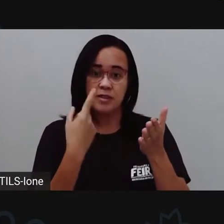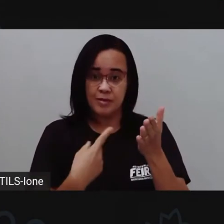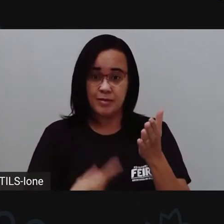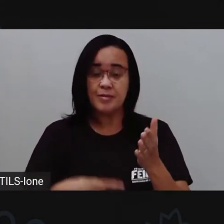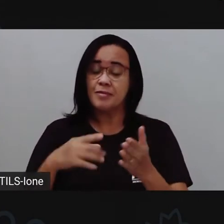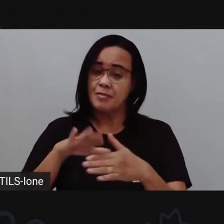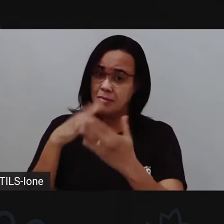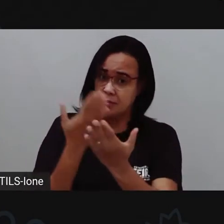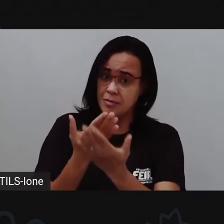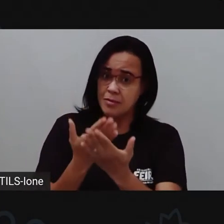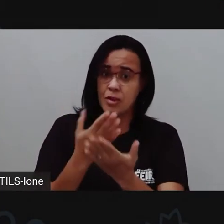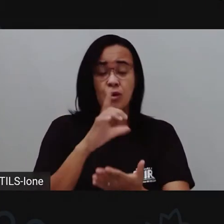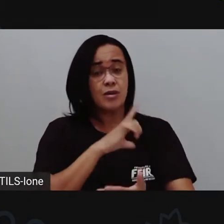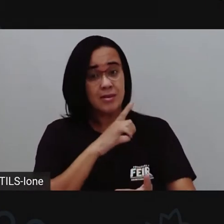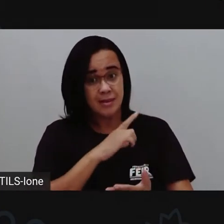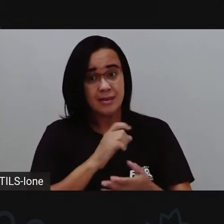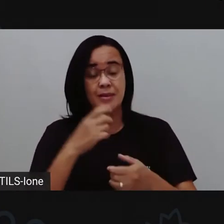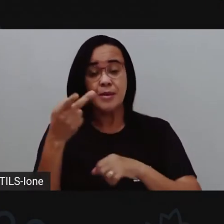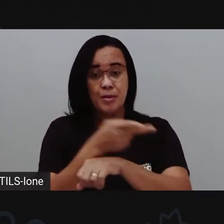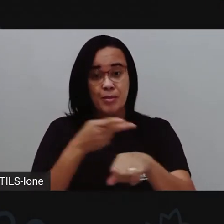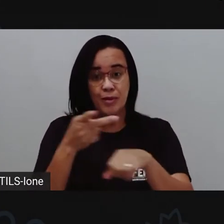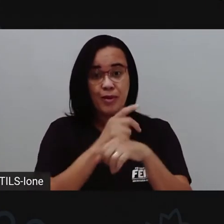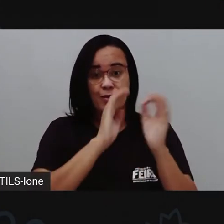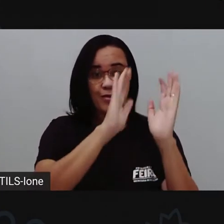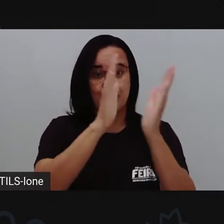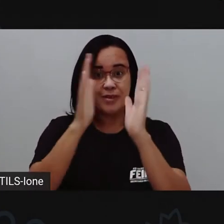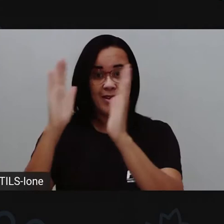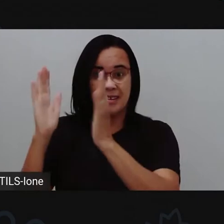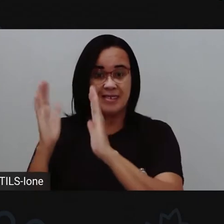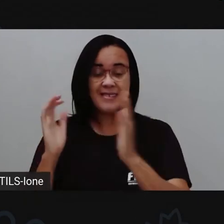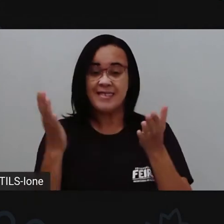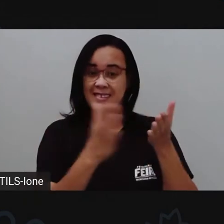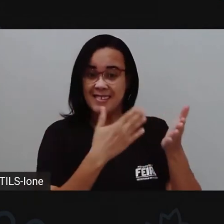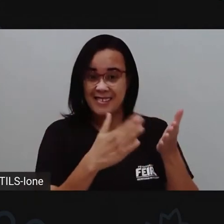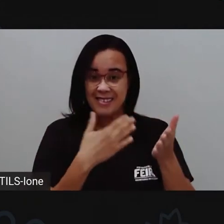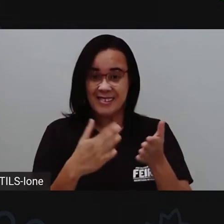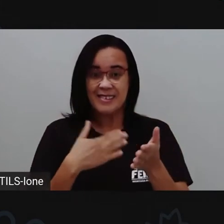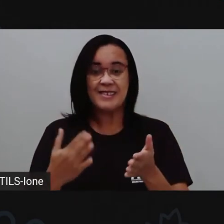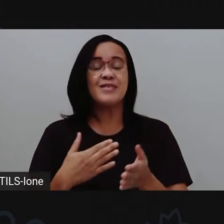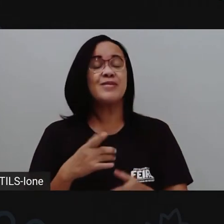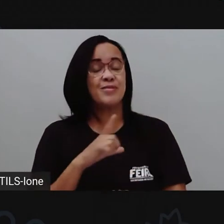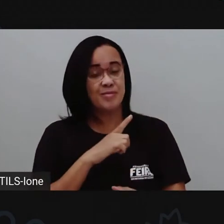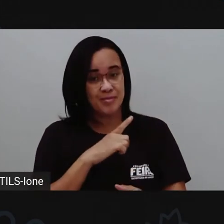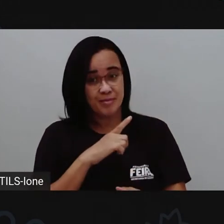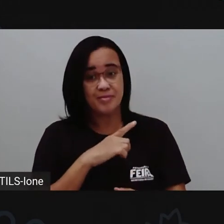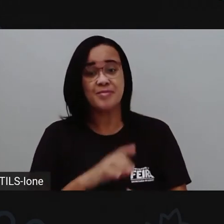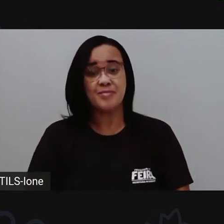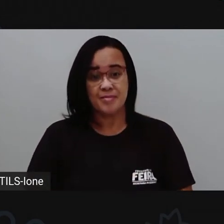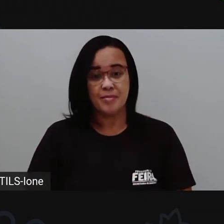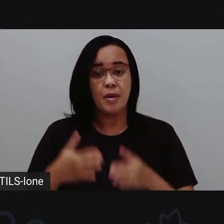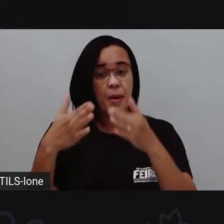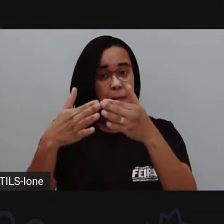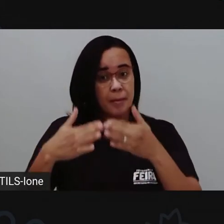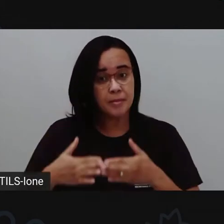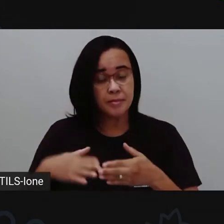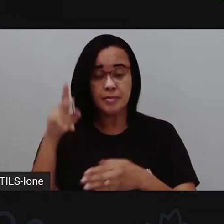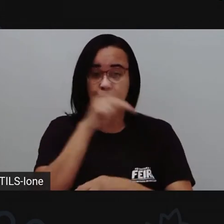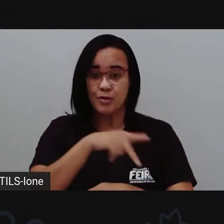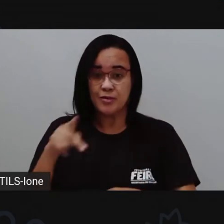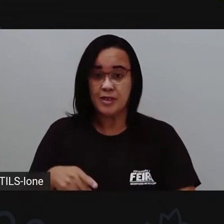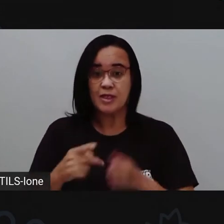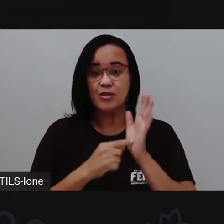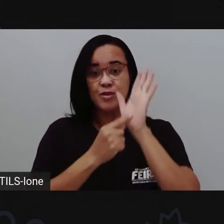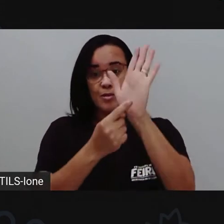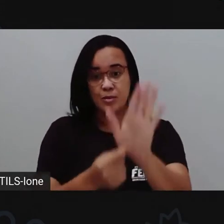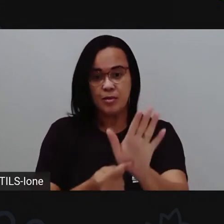tá certo? Aí procurar na biblioteca de classe, na biblioteca da escola, tá bom? Pedir ajuda da professora para identificar e você